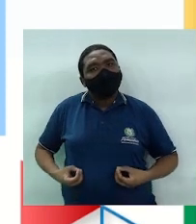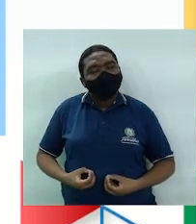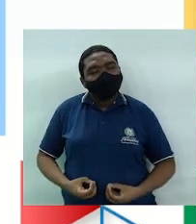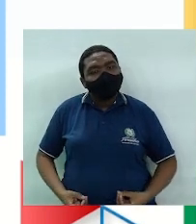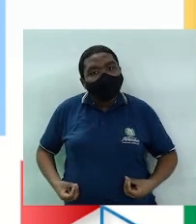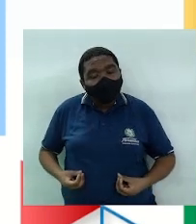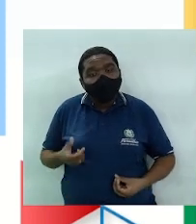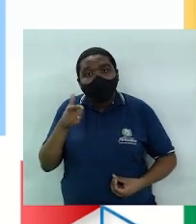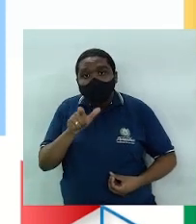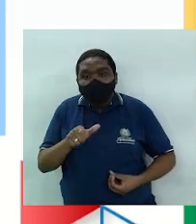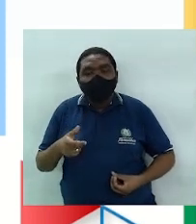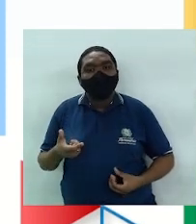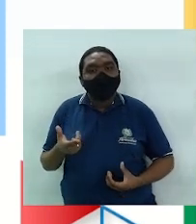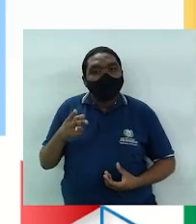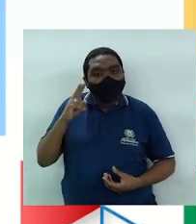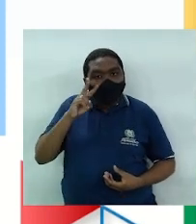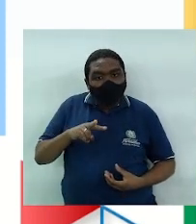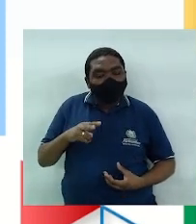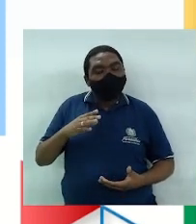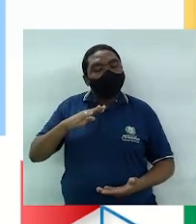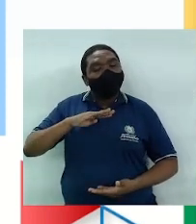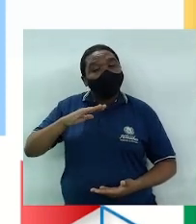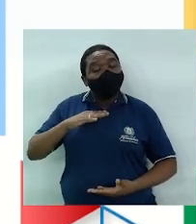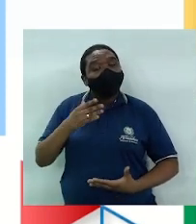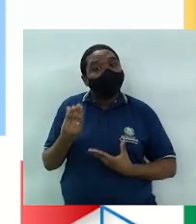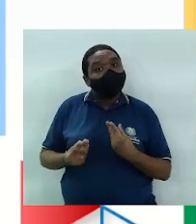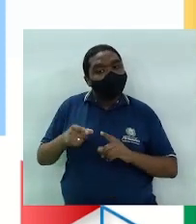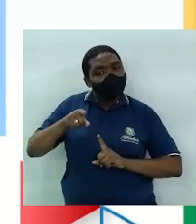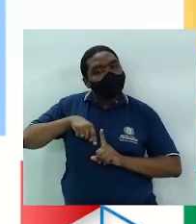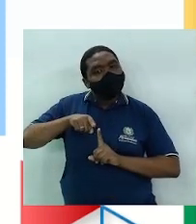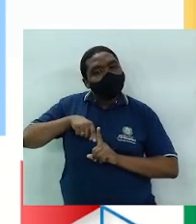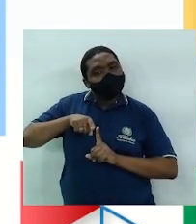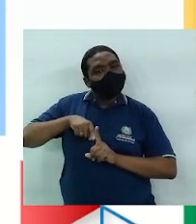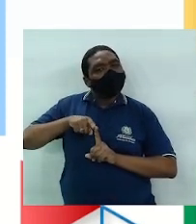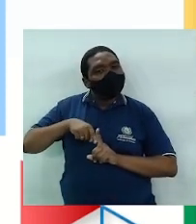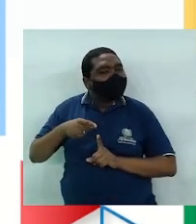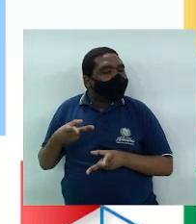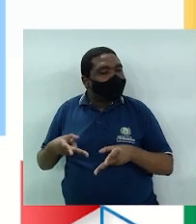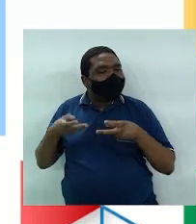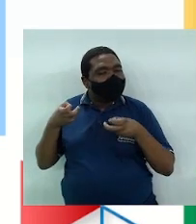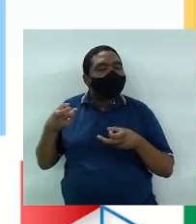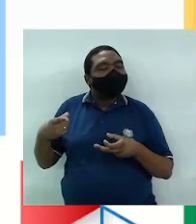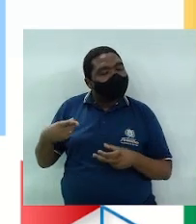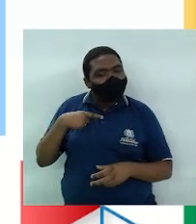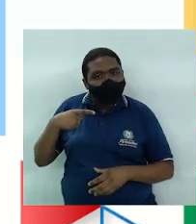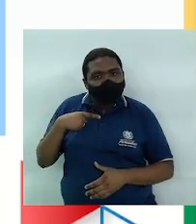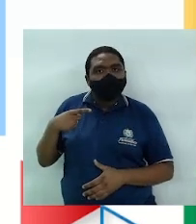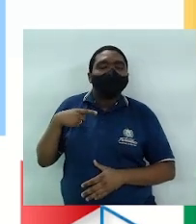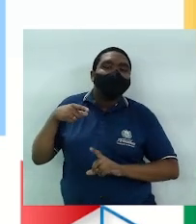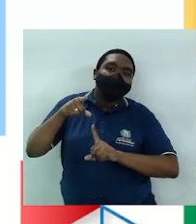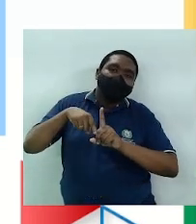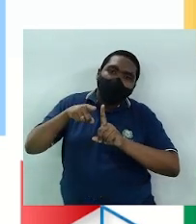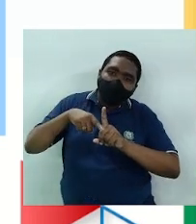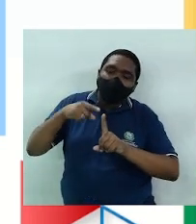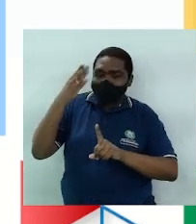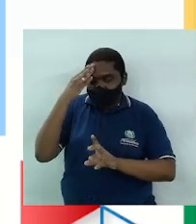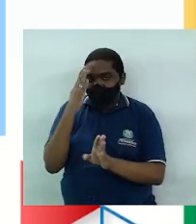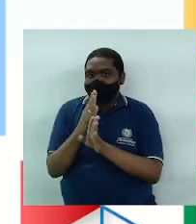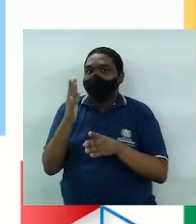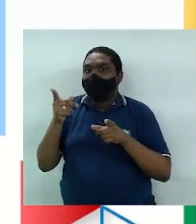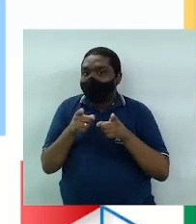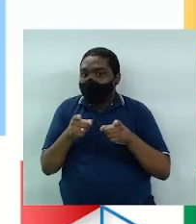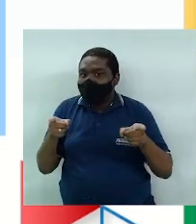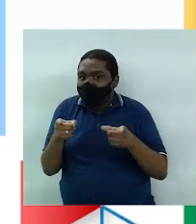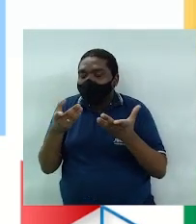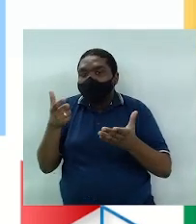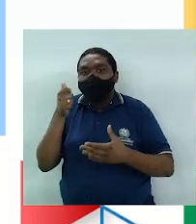através da verificação da temperatura corporal. Desta forma, quando há um aumento de temperatura que identifica o período fértil,